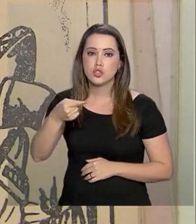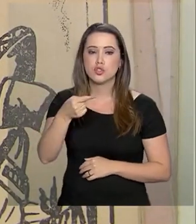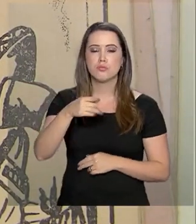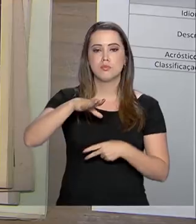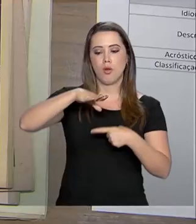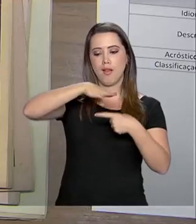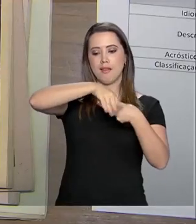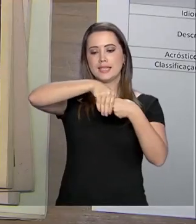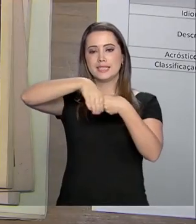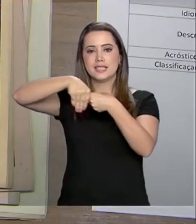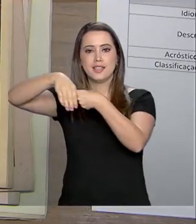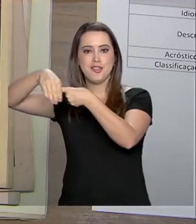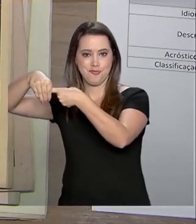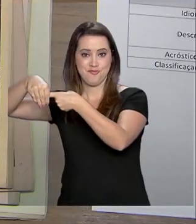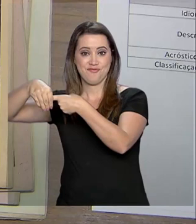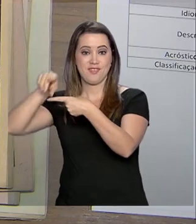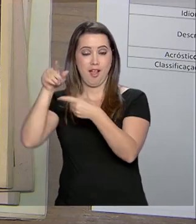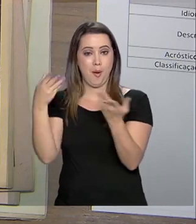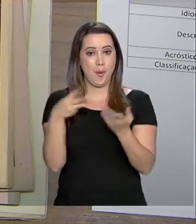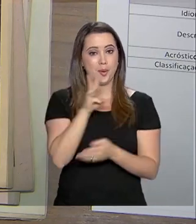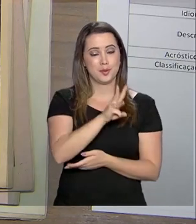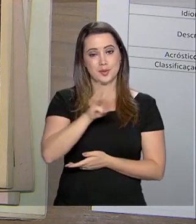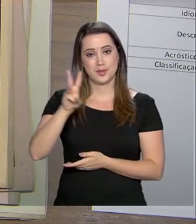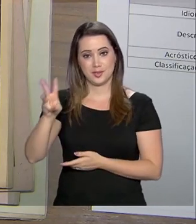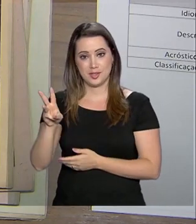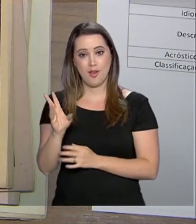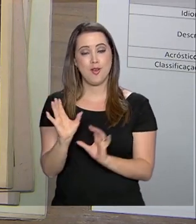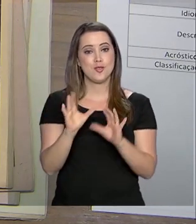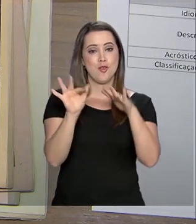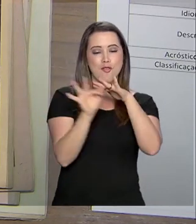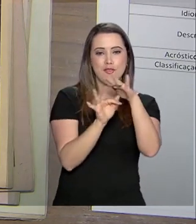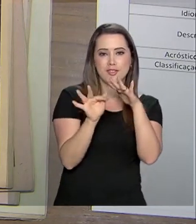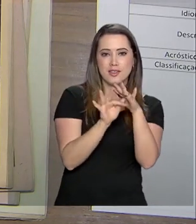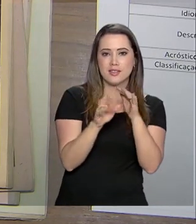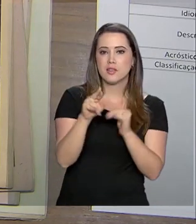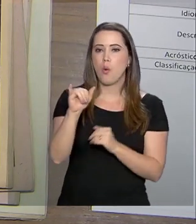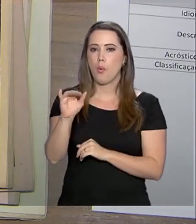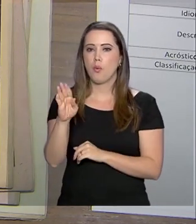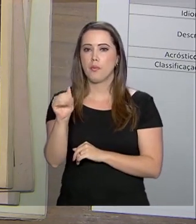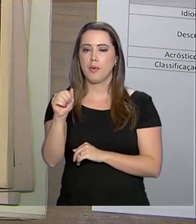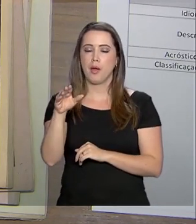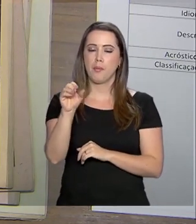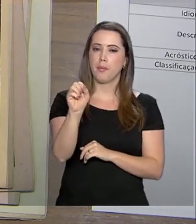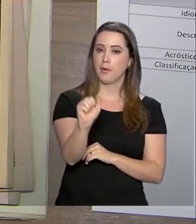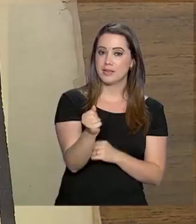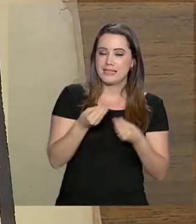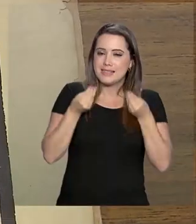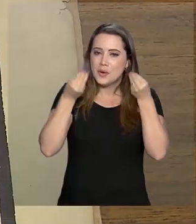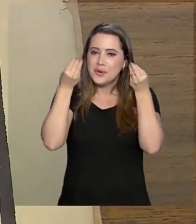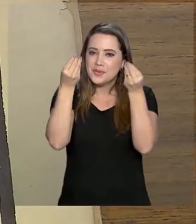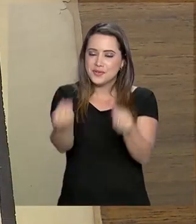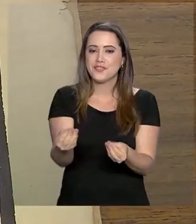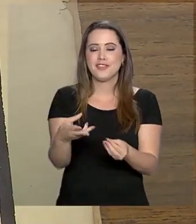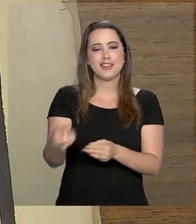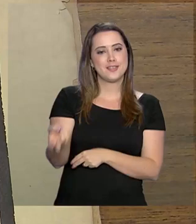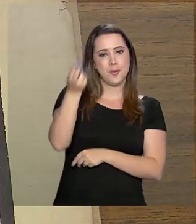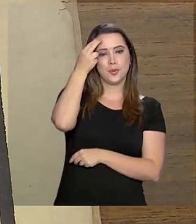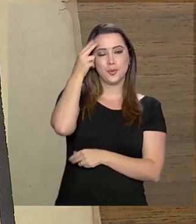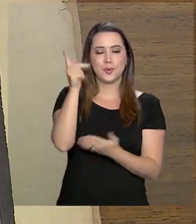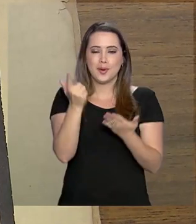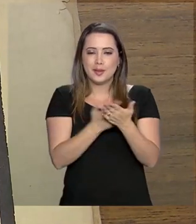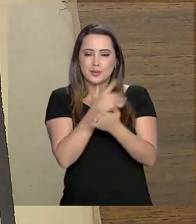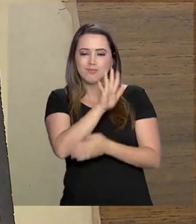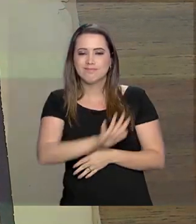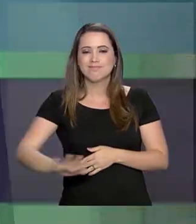literatura de cordel em versão online. A Fundação Casa de Rui Barbosa, no Rio de Janeiro, trabalha para levar esse acervo cultural a